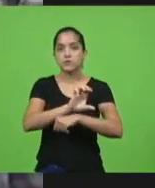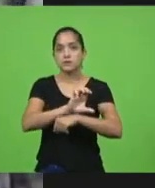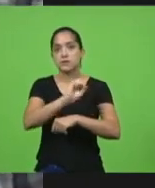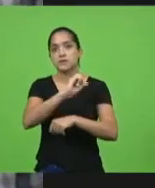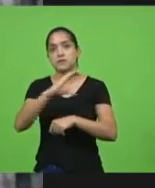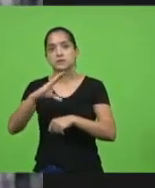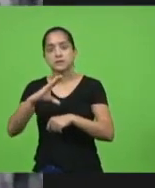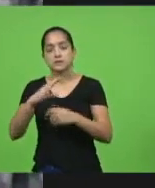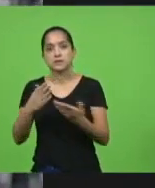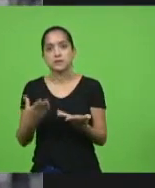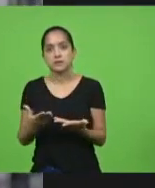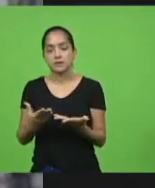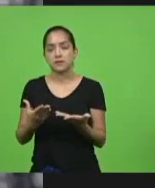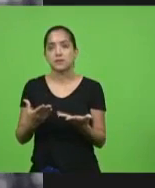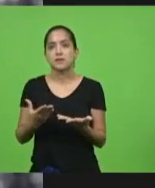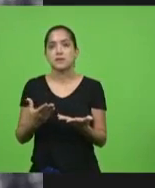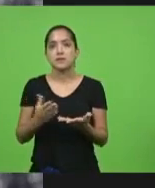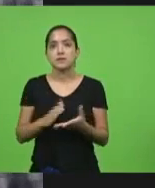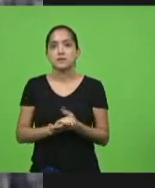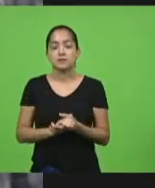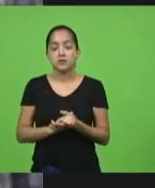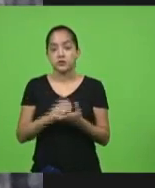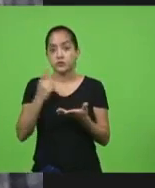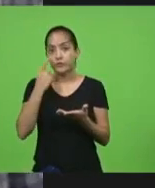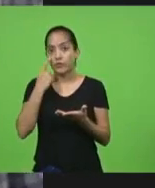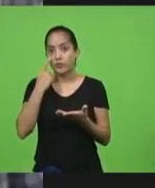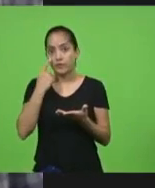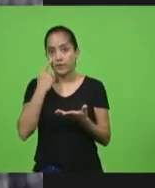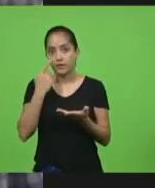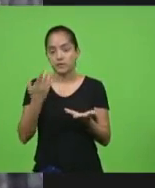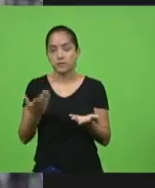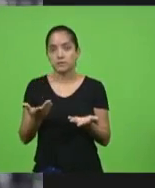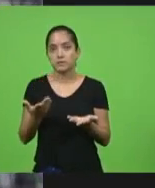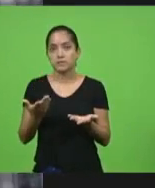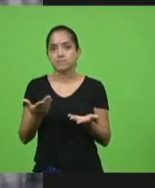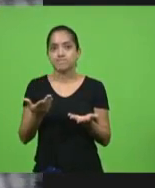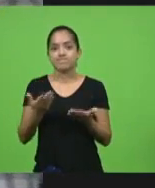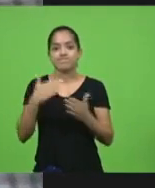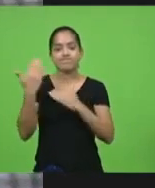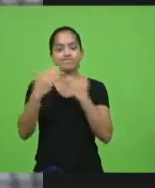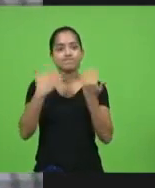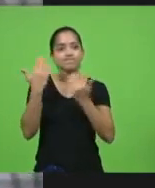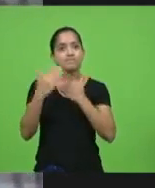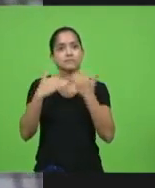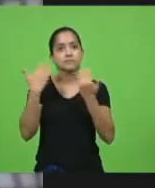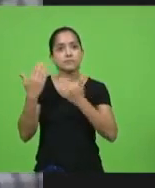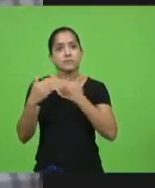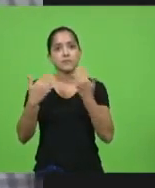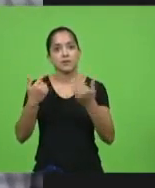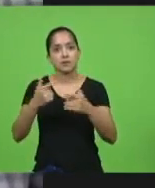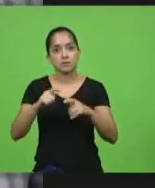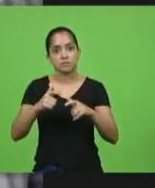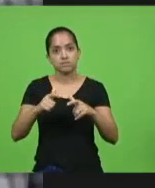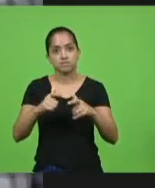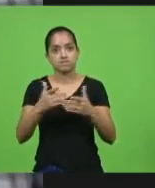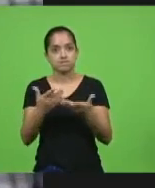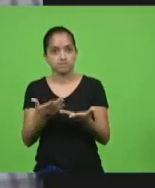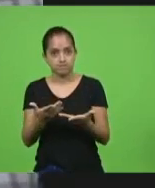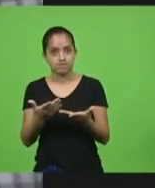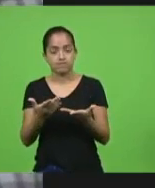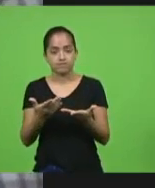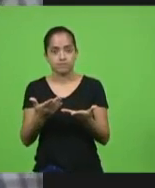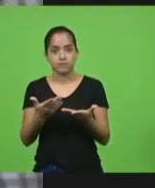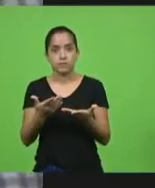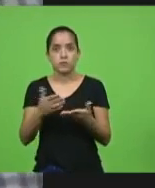se nós formos ver a mortalidade, graças ao bom Deus, foram